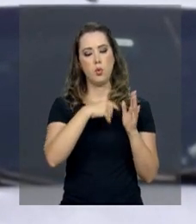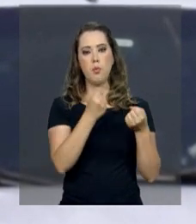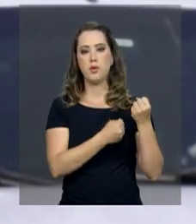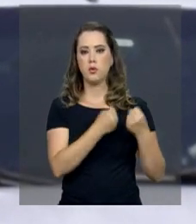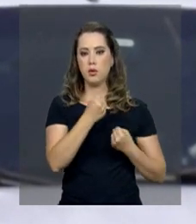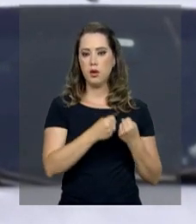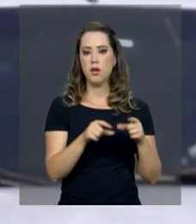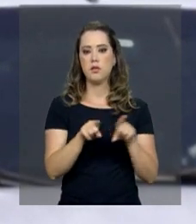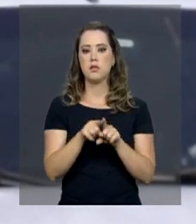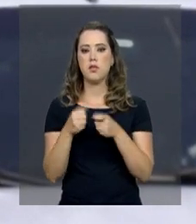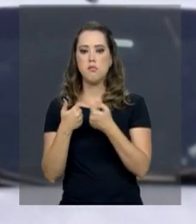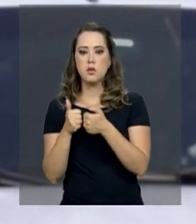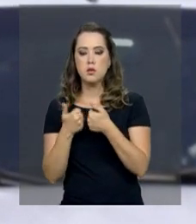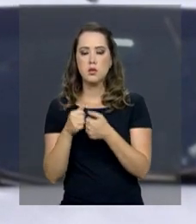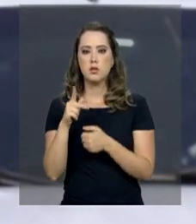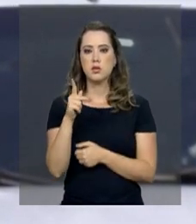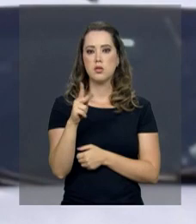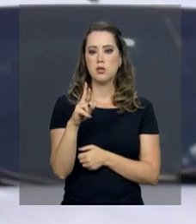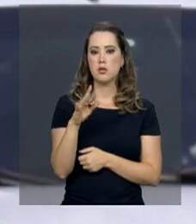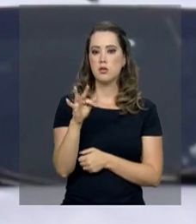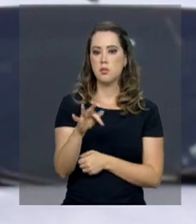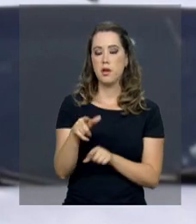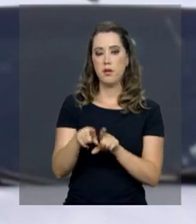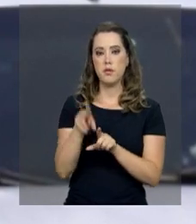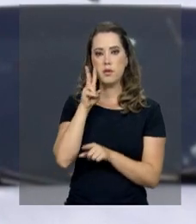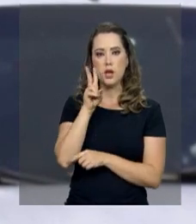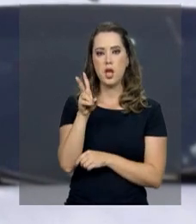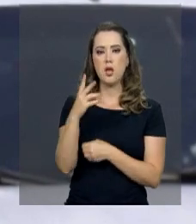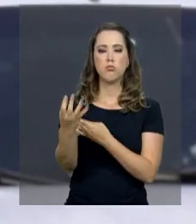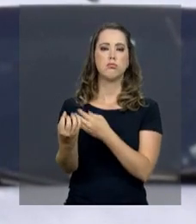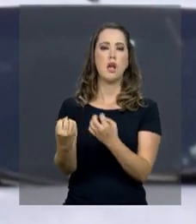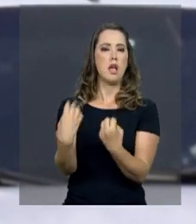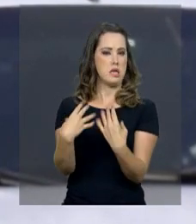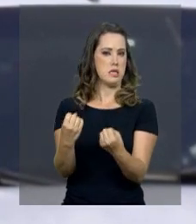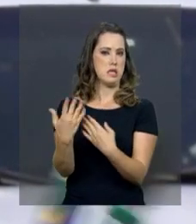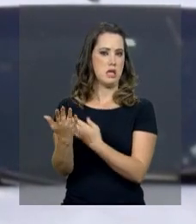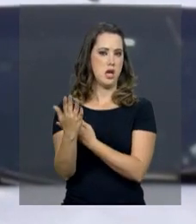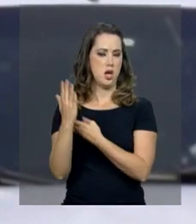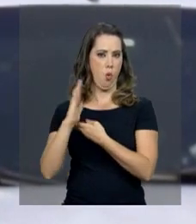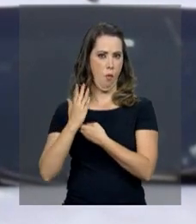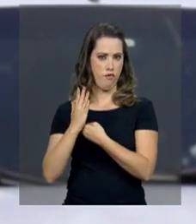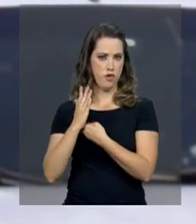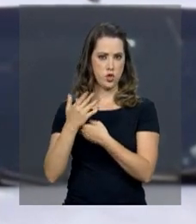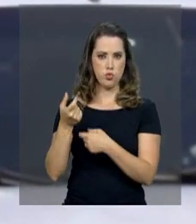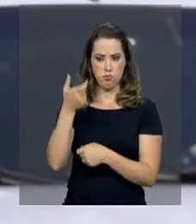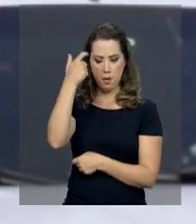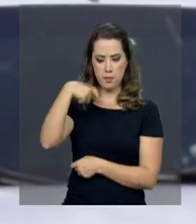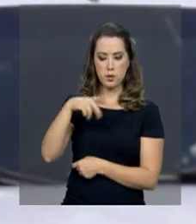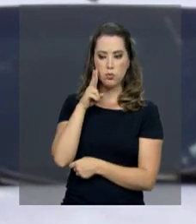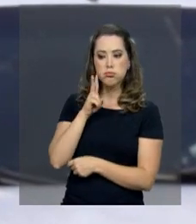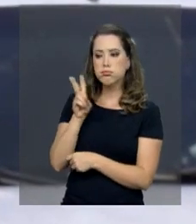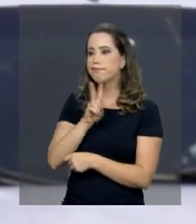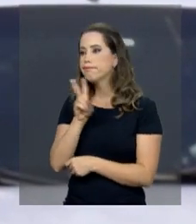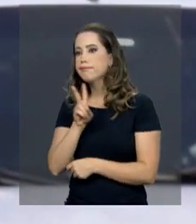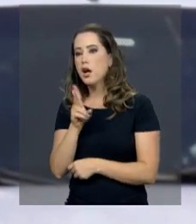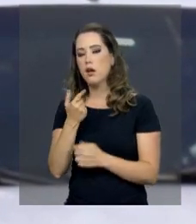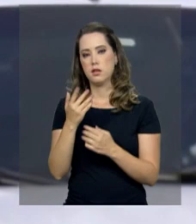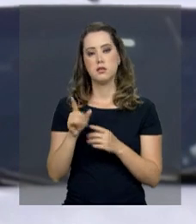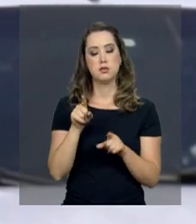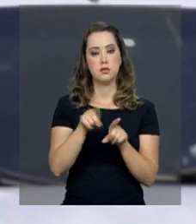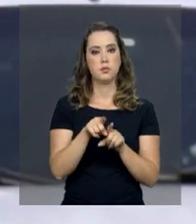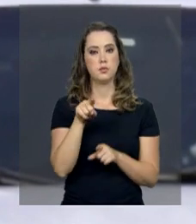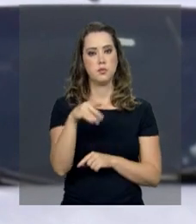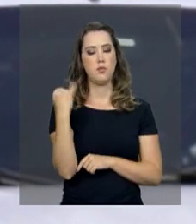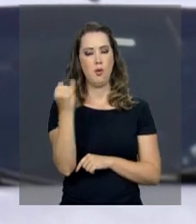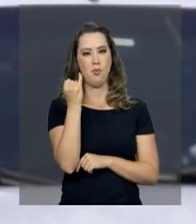Polícia Rodoviária Federal, que apresenta um vídeo com as instruções e conscientizações aos motoristas. E uma das informações passadas lá dentro nesse ônibus foi o